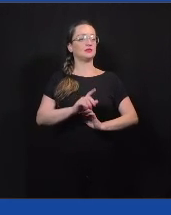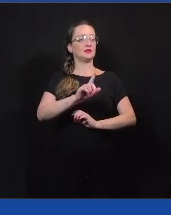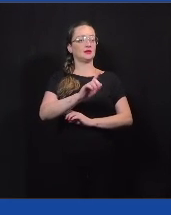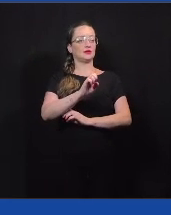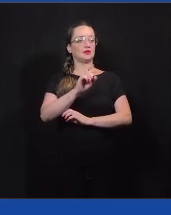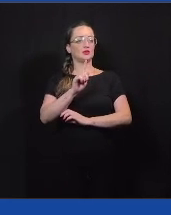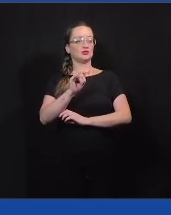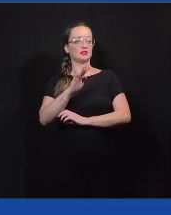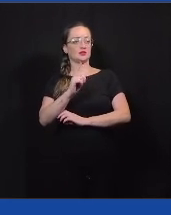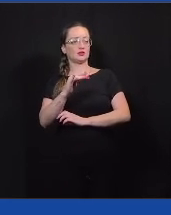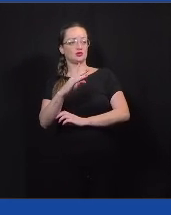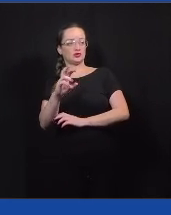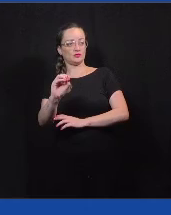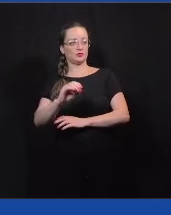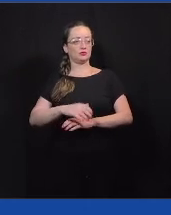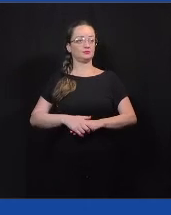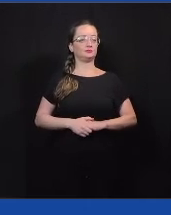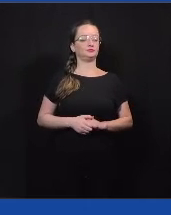Vamos.